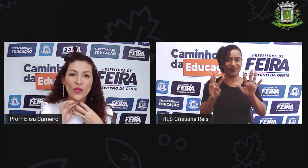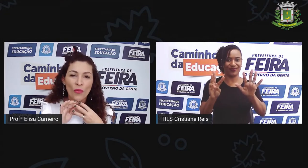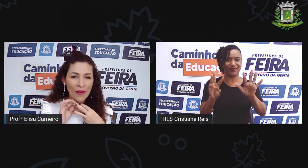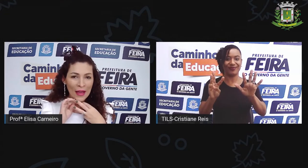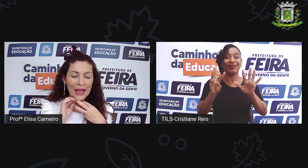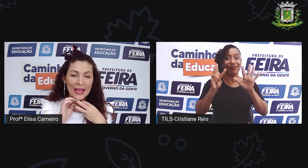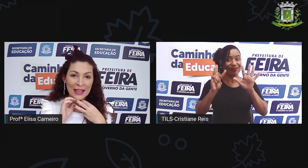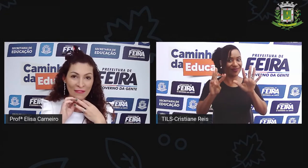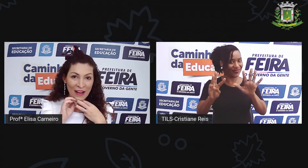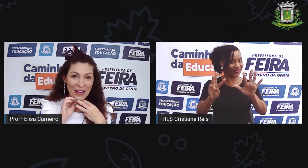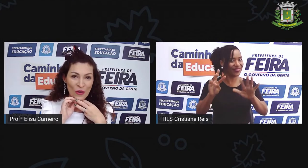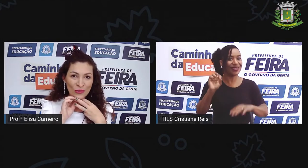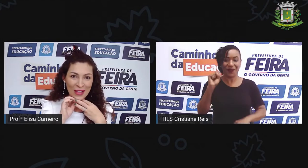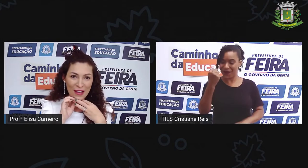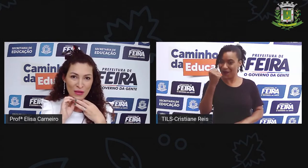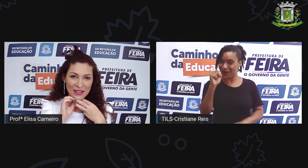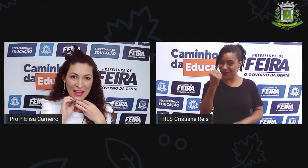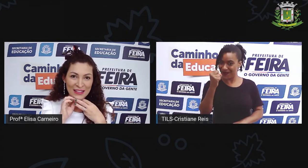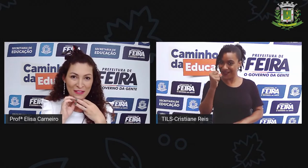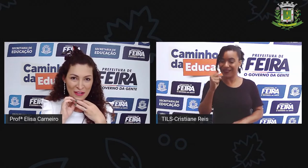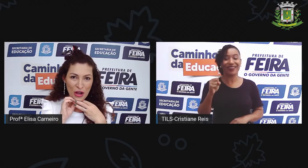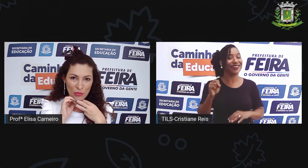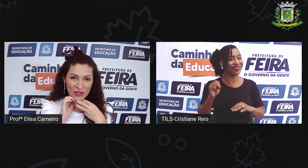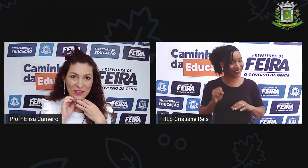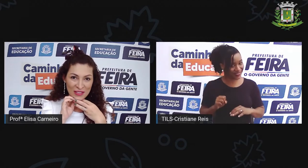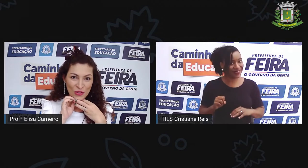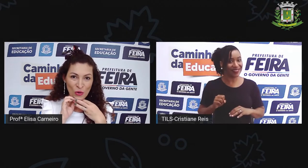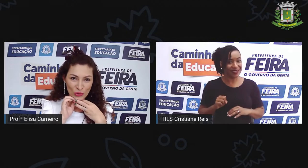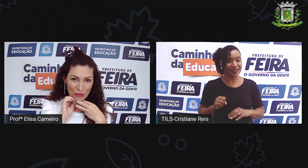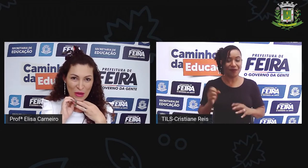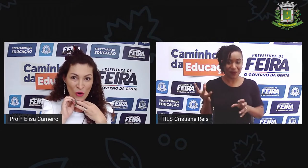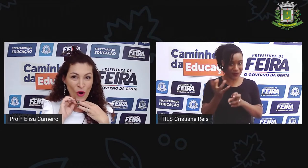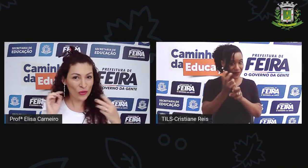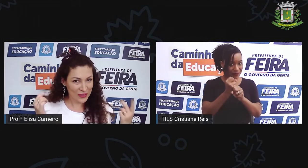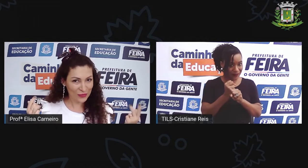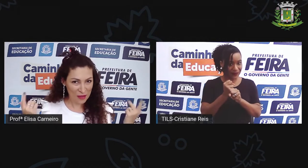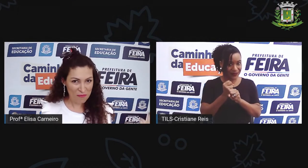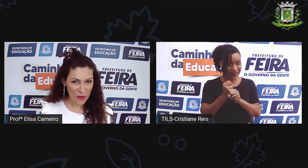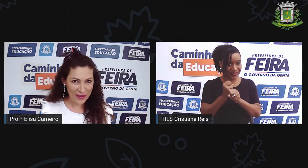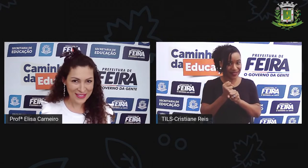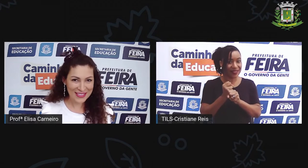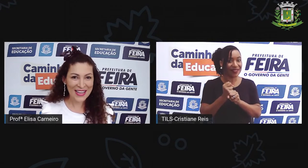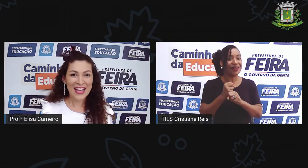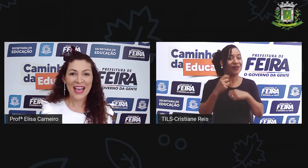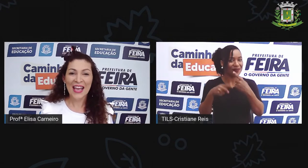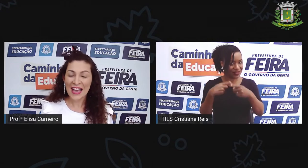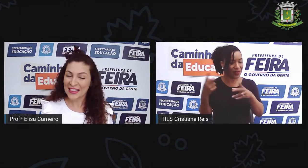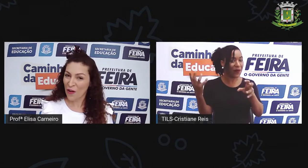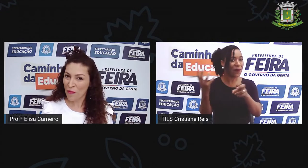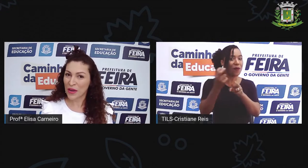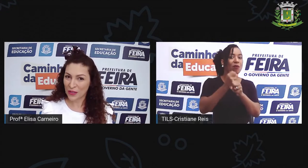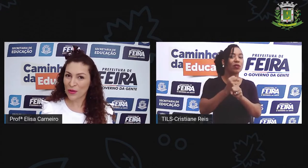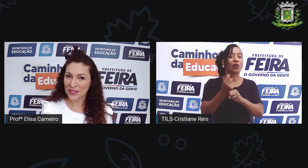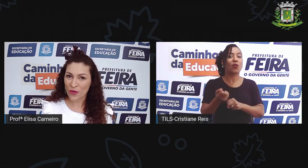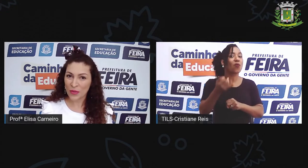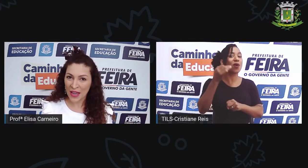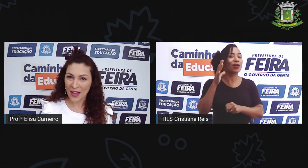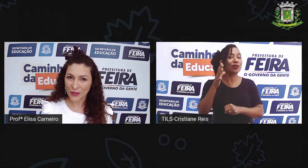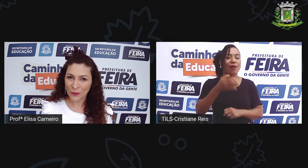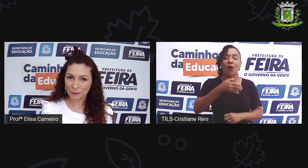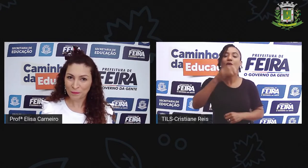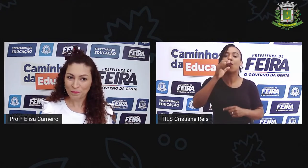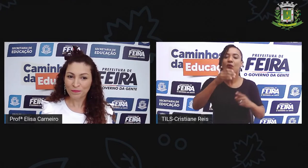oito. Vale contar, meninada. Vamos, vocês contam e me contam depois quem é que está cumprindo com esse